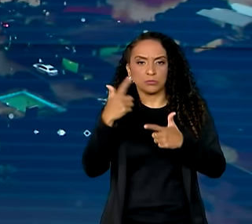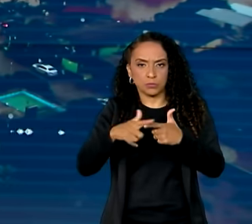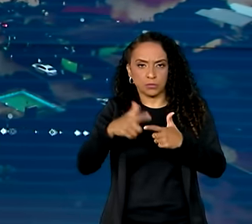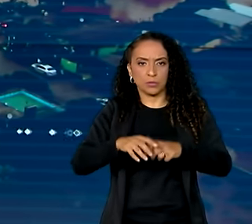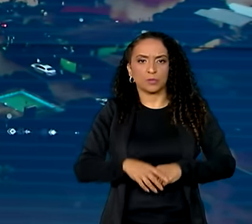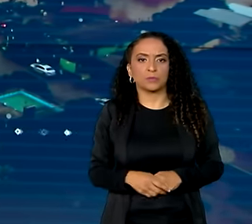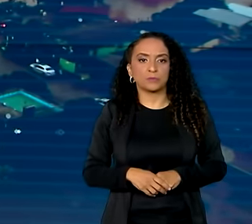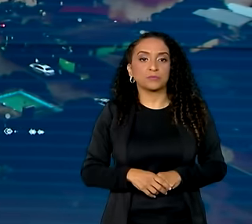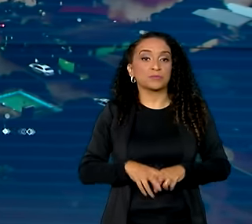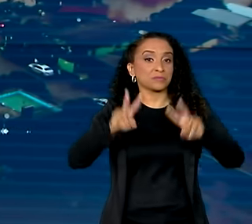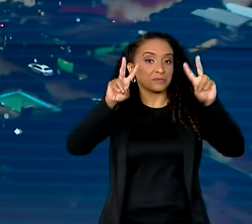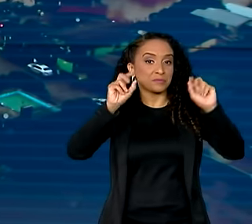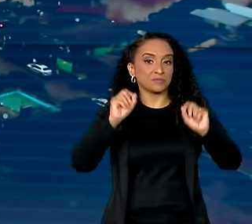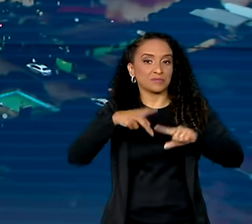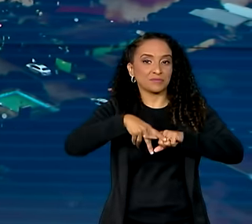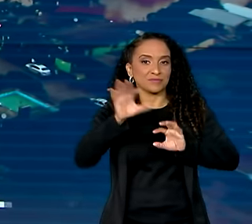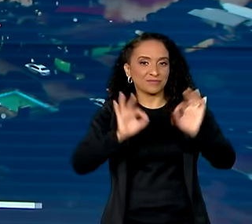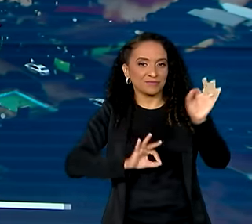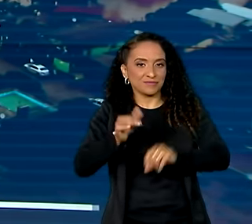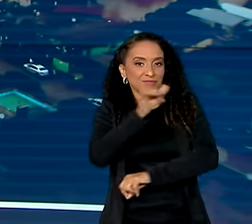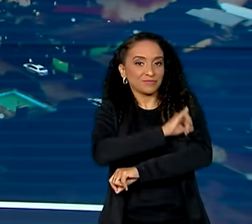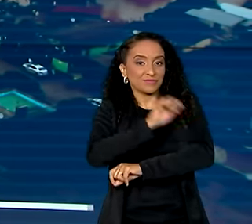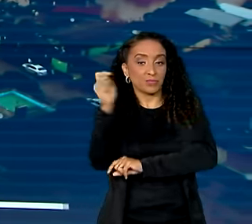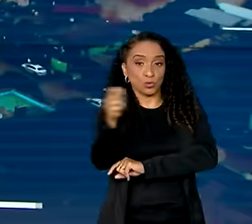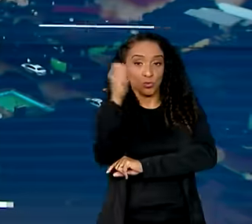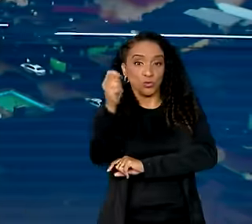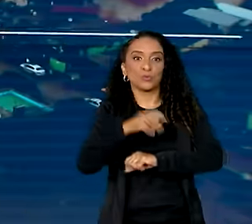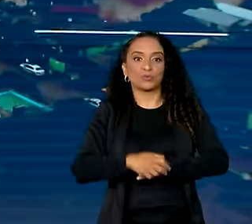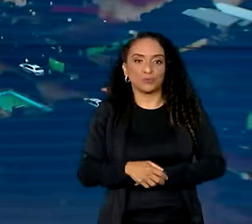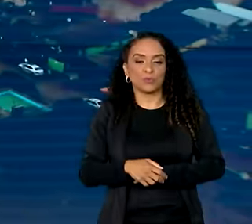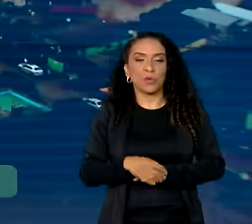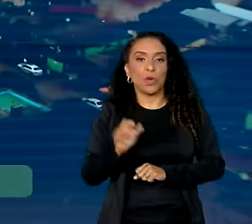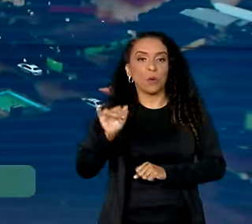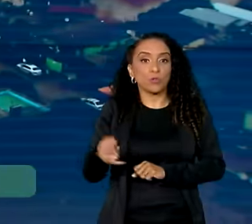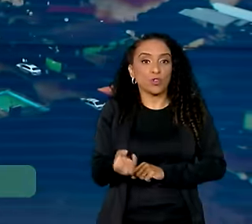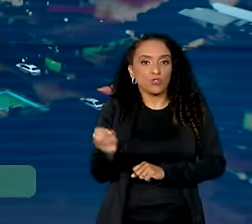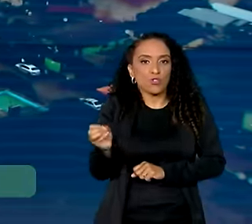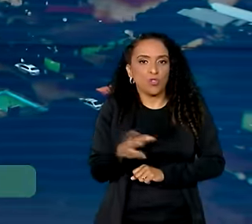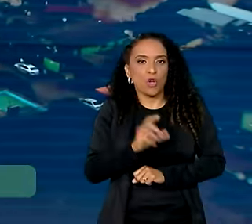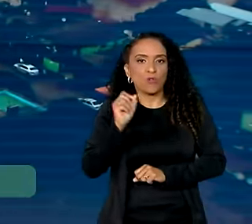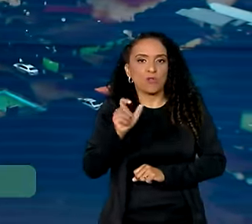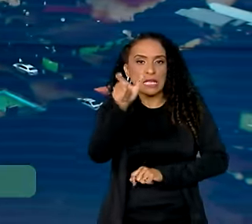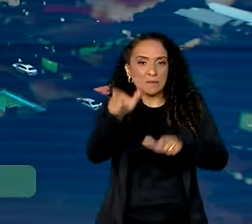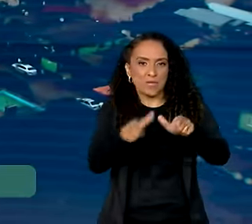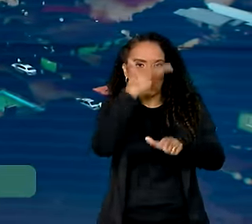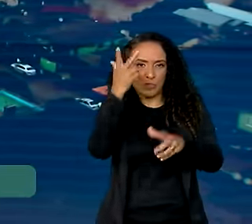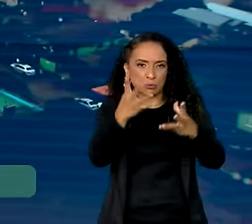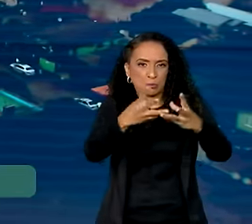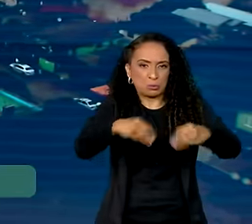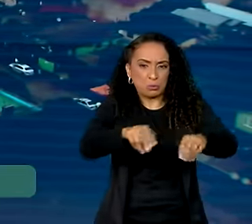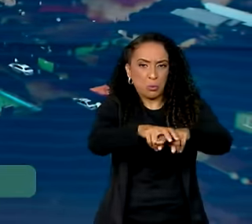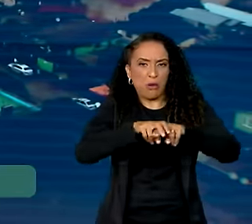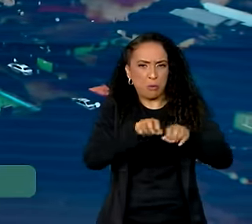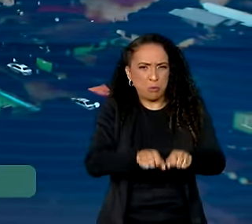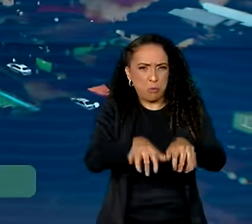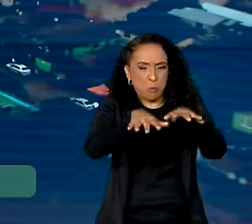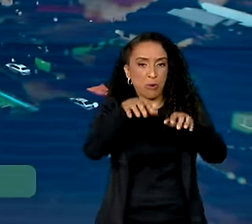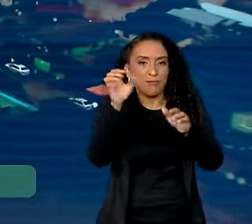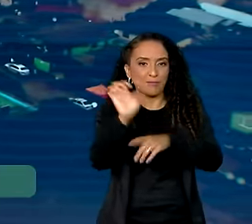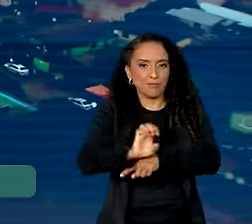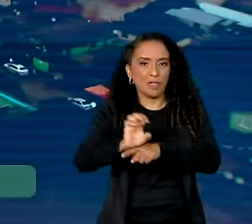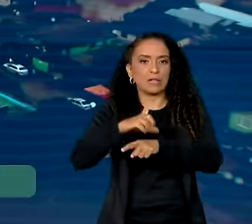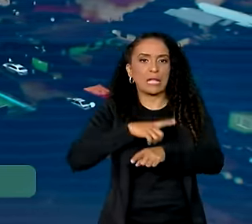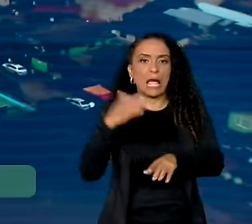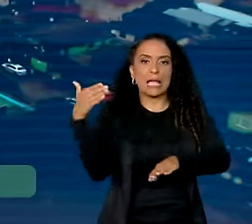O assunto agora é a reconstrução do Rio Grande do Sul. Uma nova oportunidade para que os atingidos pelas enchentes no Estado